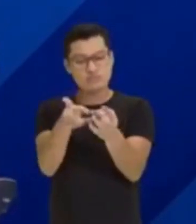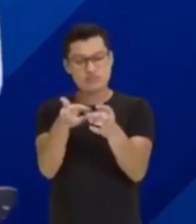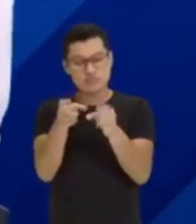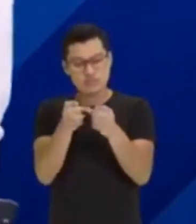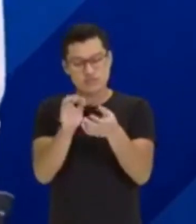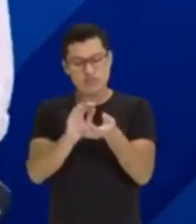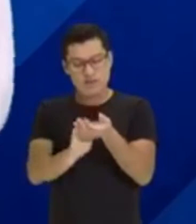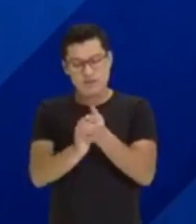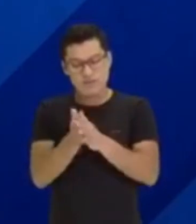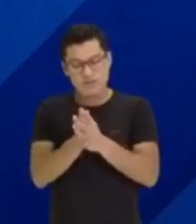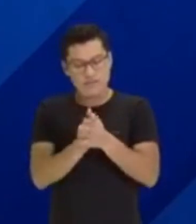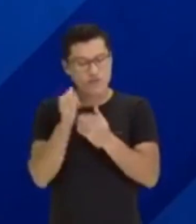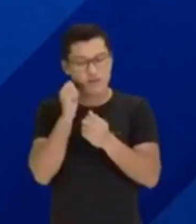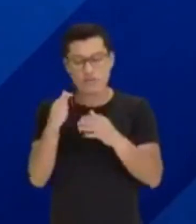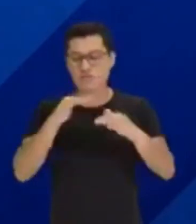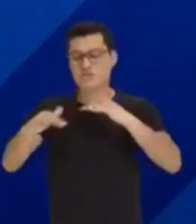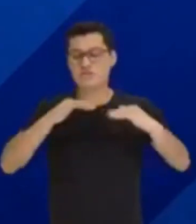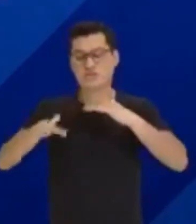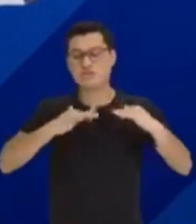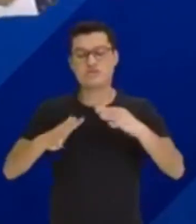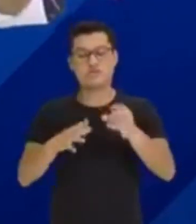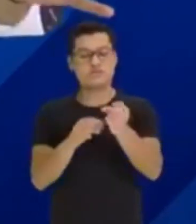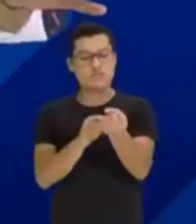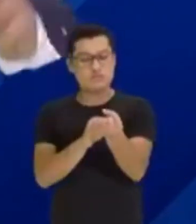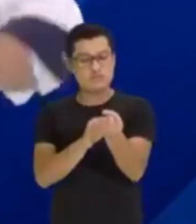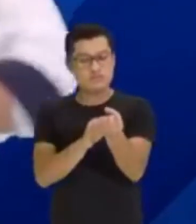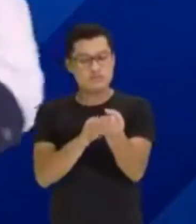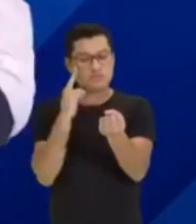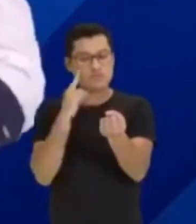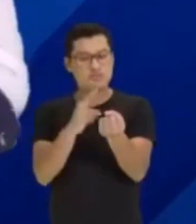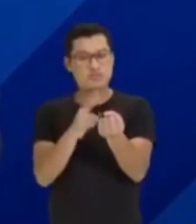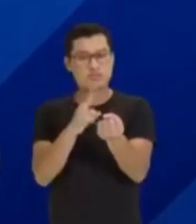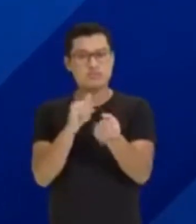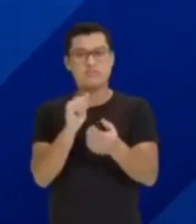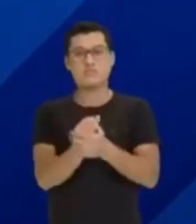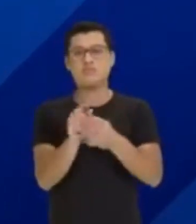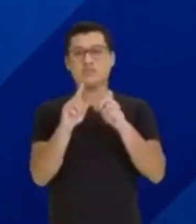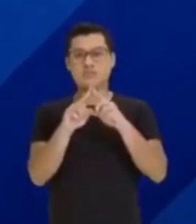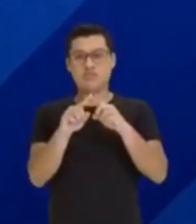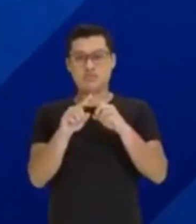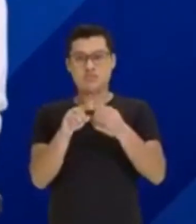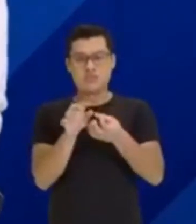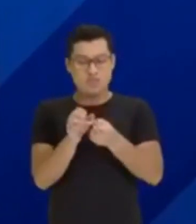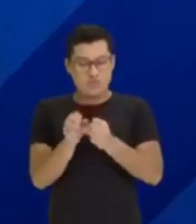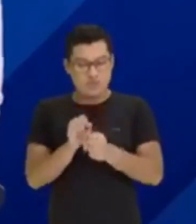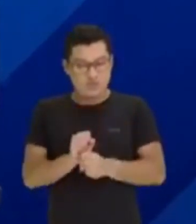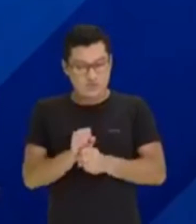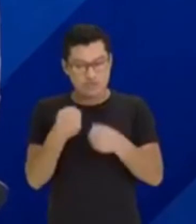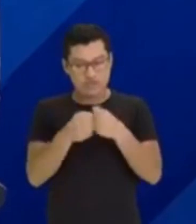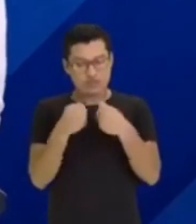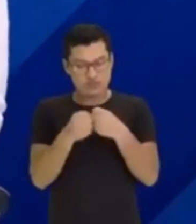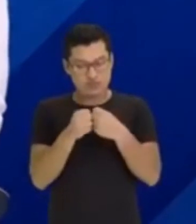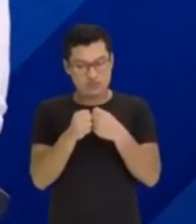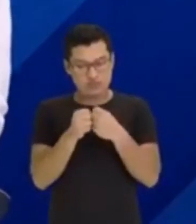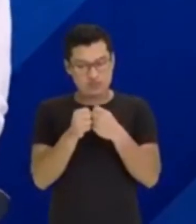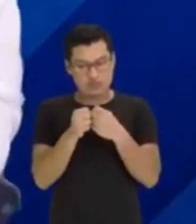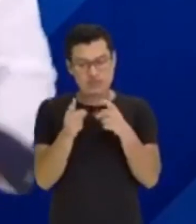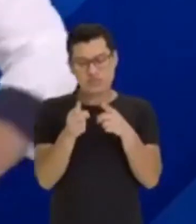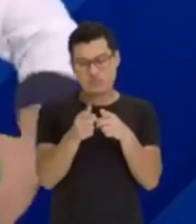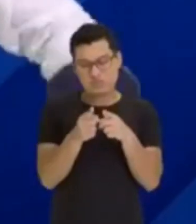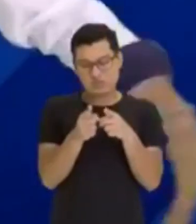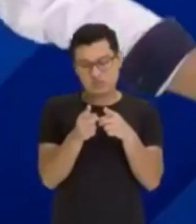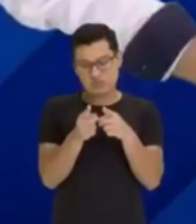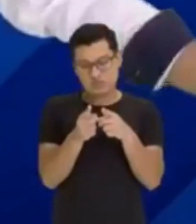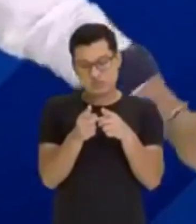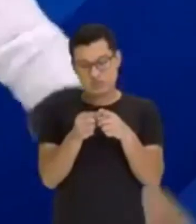não consegue nem te movimentar? Nem pode agora, devido a esse processo dessa Covid. Mas, quanto mais apertado o ônibus, menos espaço de locomoção.